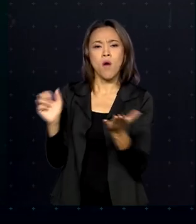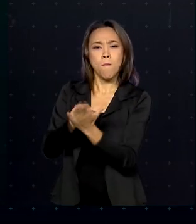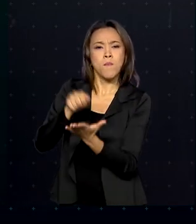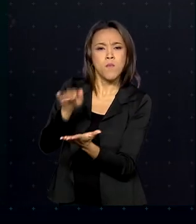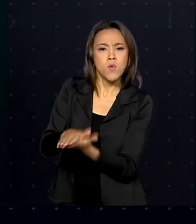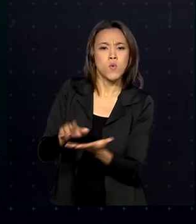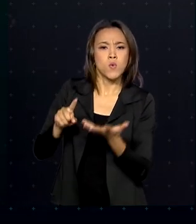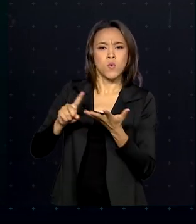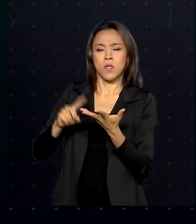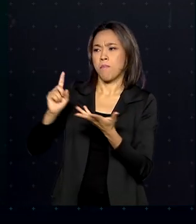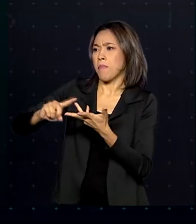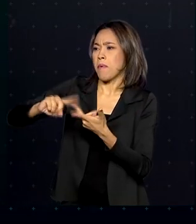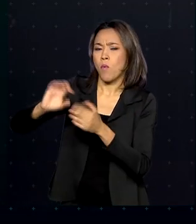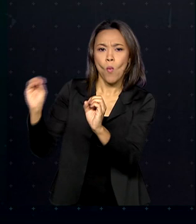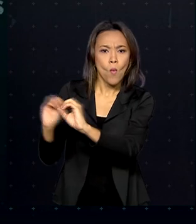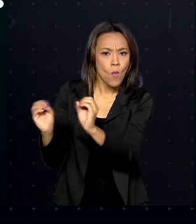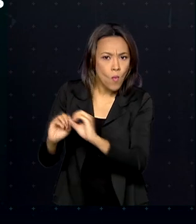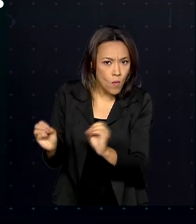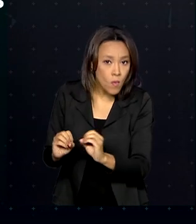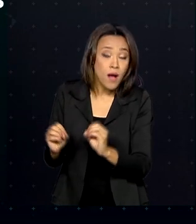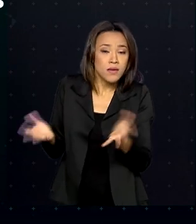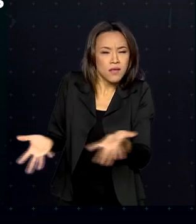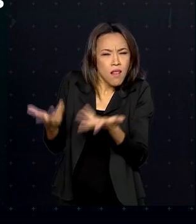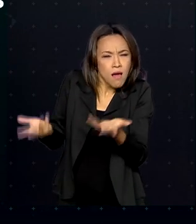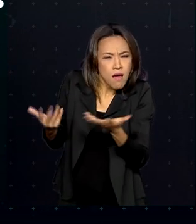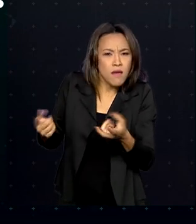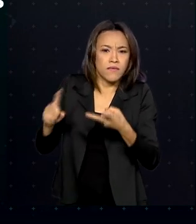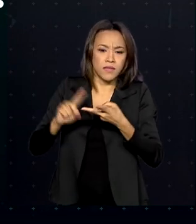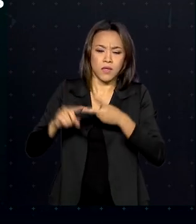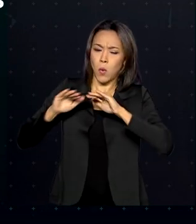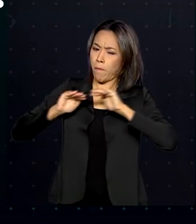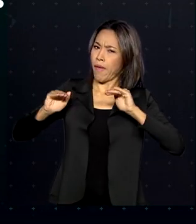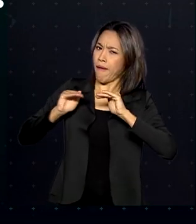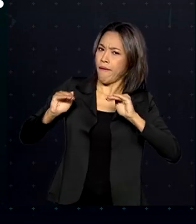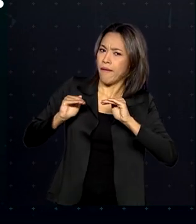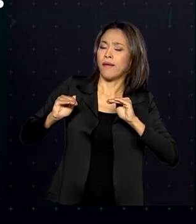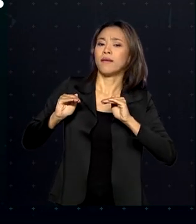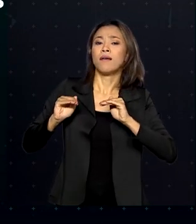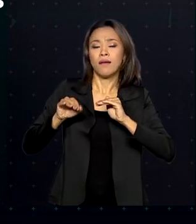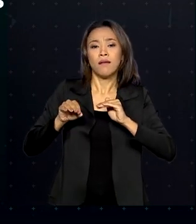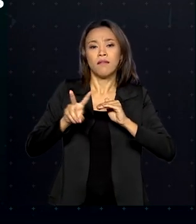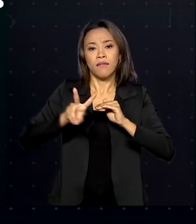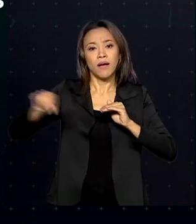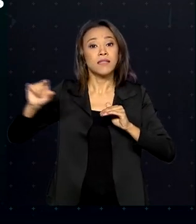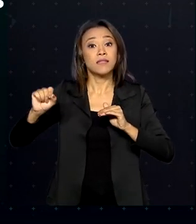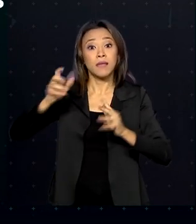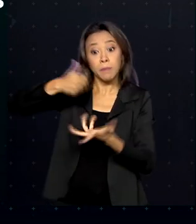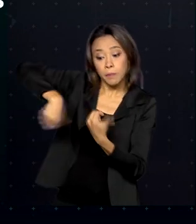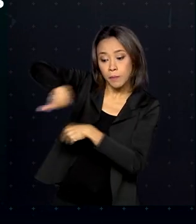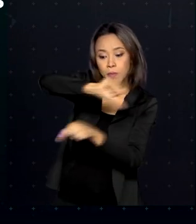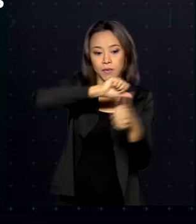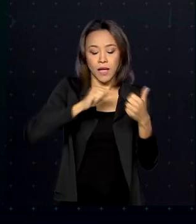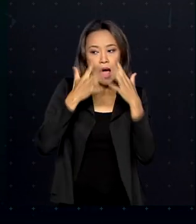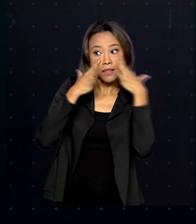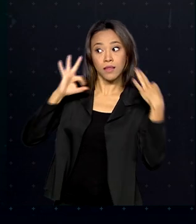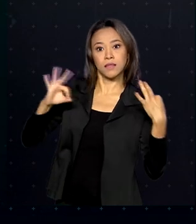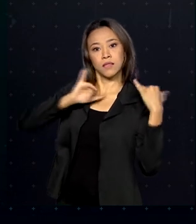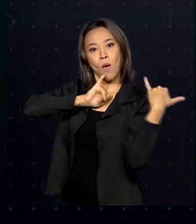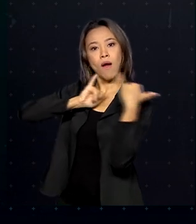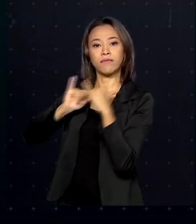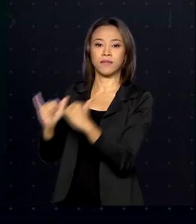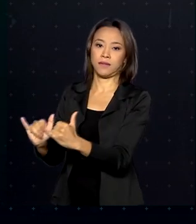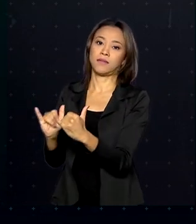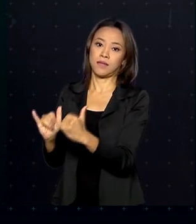nos últimos 12 meses, as multas leves ou médias serão obrigatoriamente convertidas em advertências. A